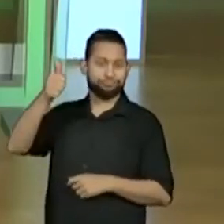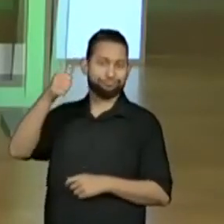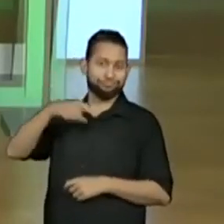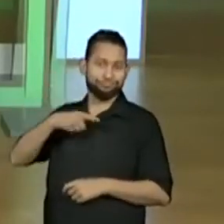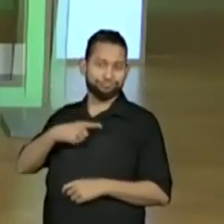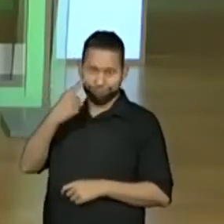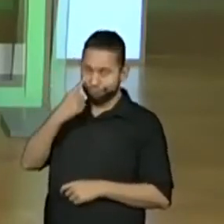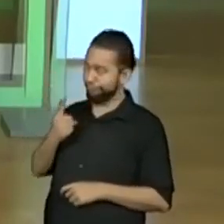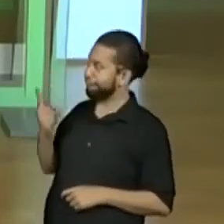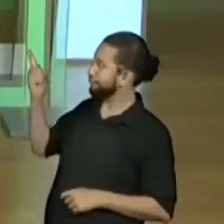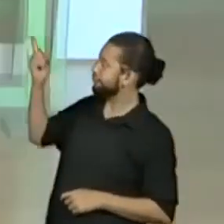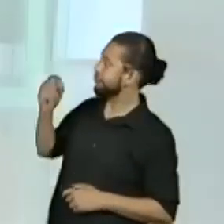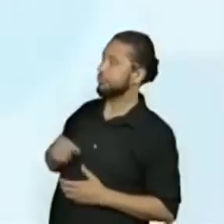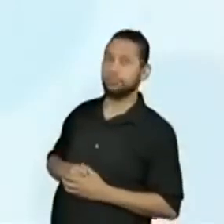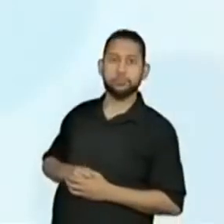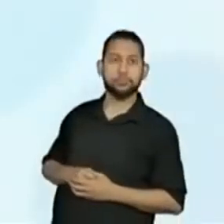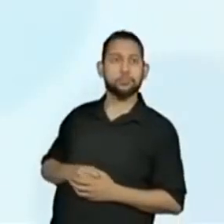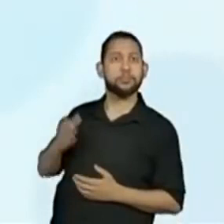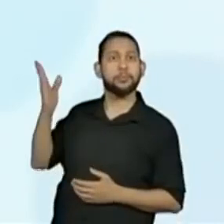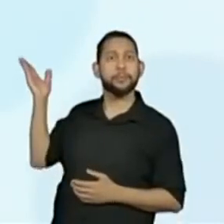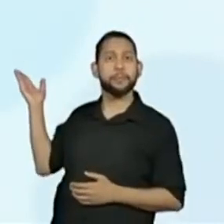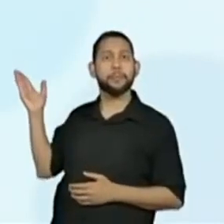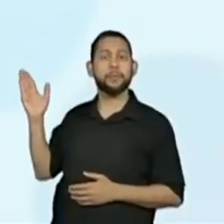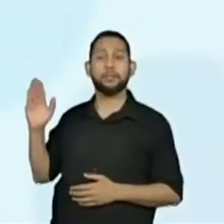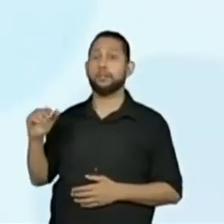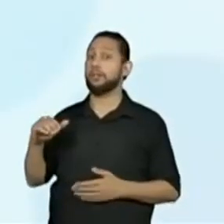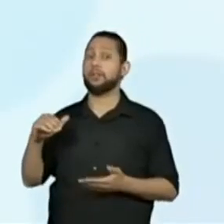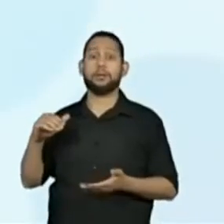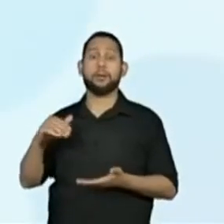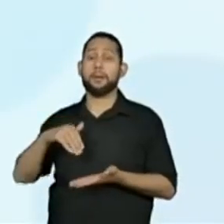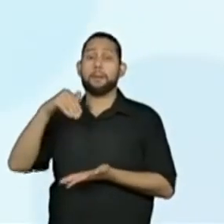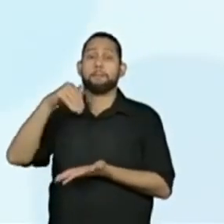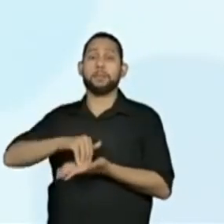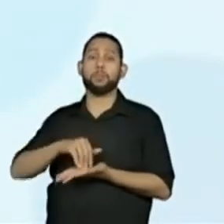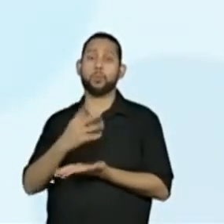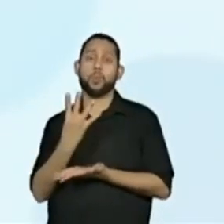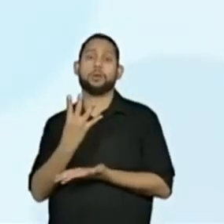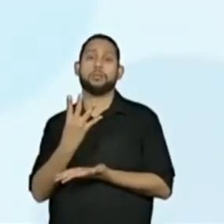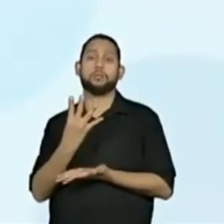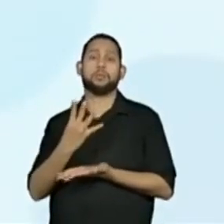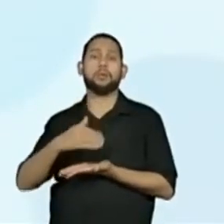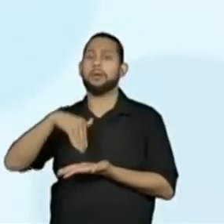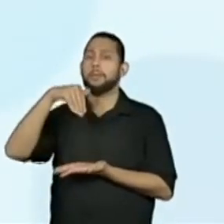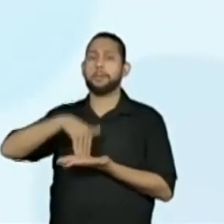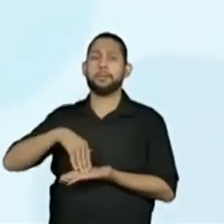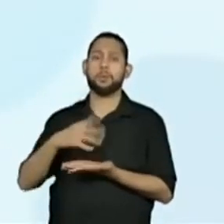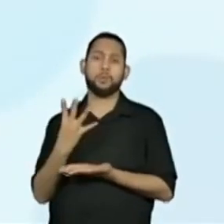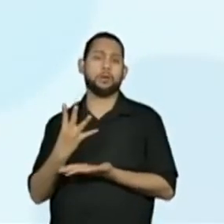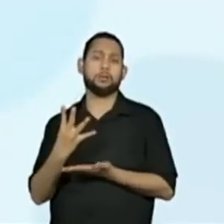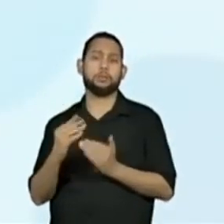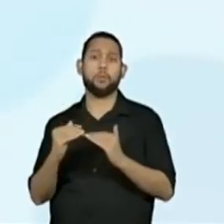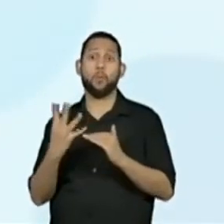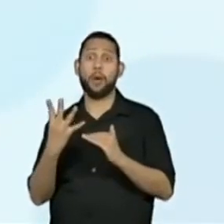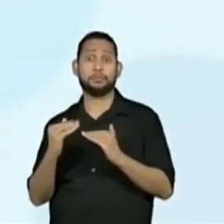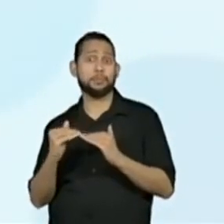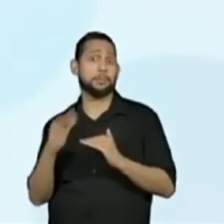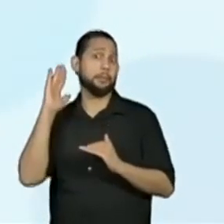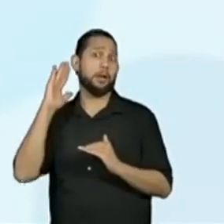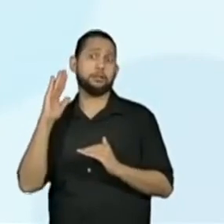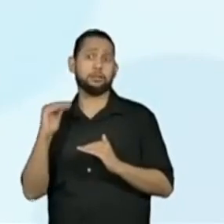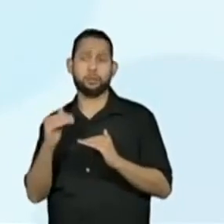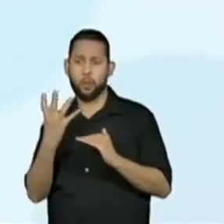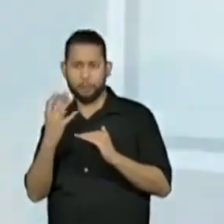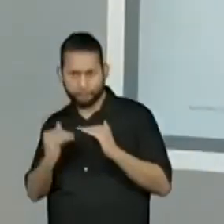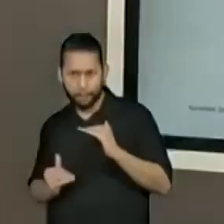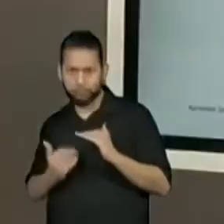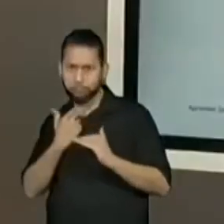aqui. No mínimo, quatro participantes. Turminha, vamos parar nessa